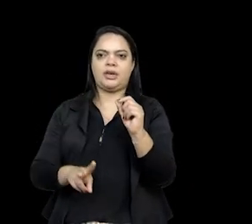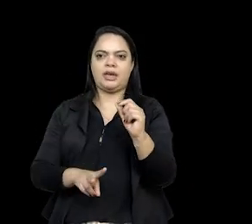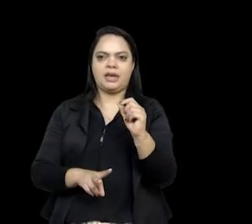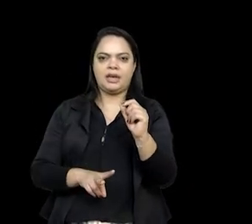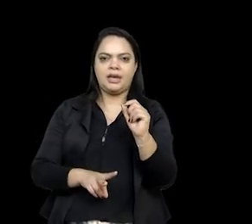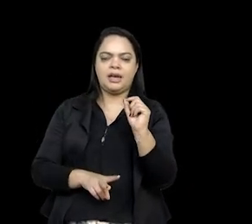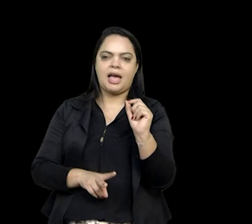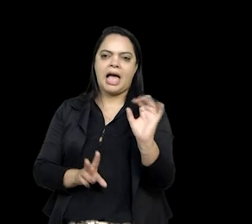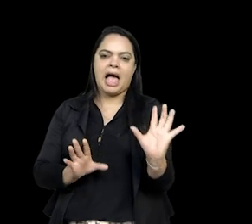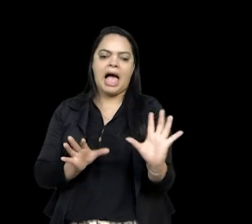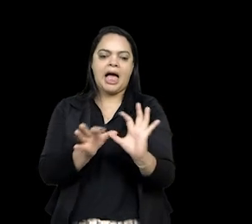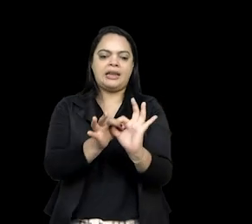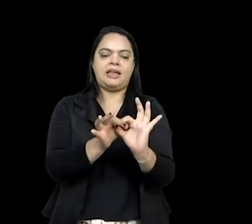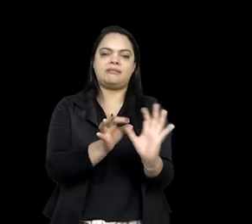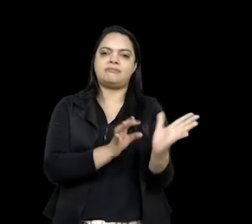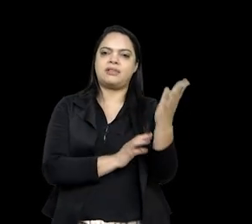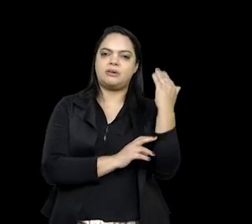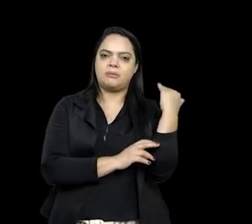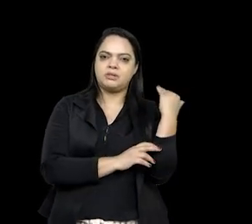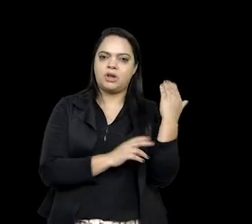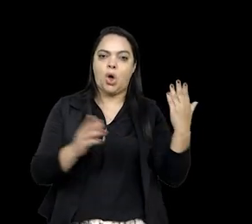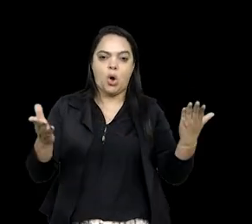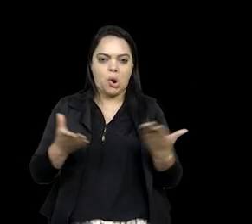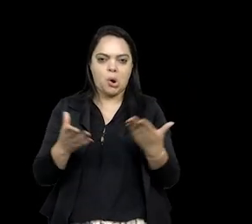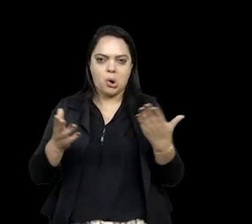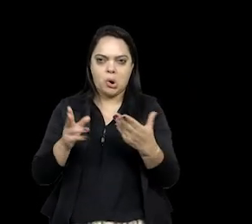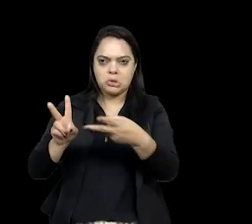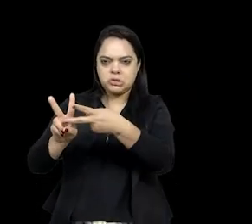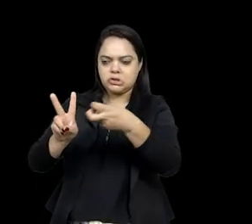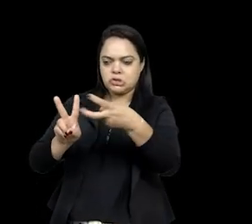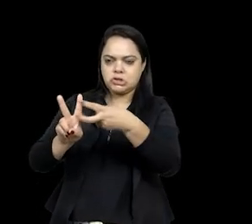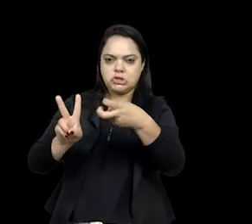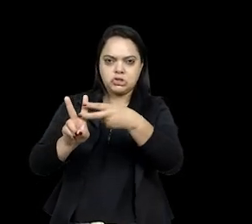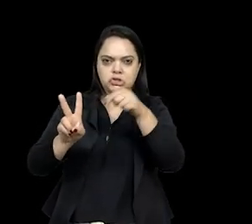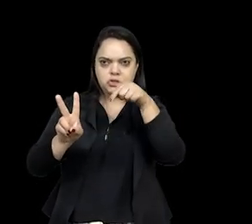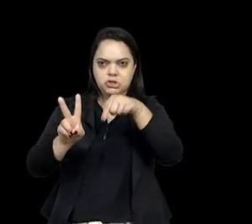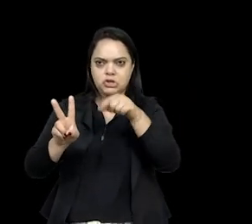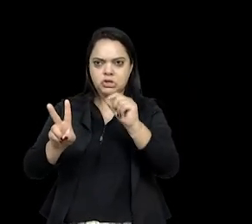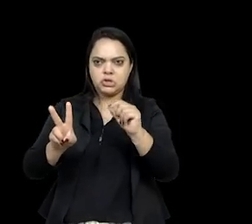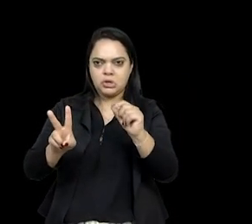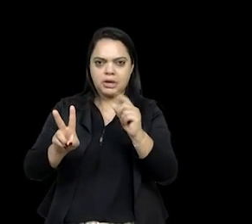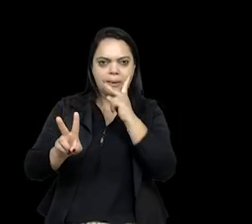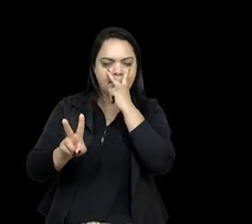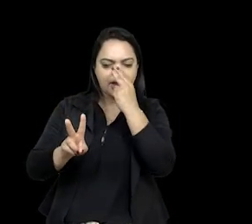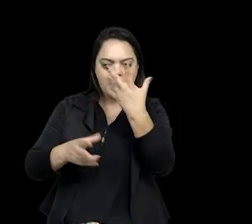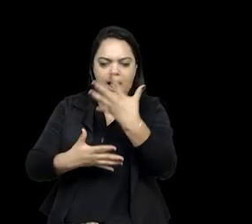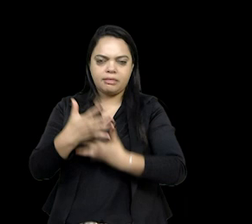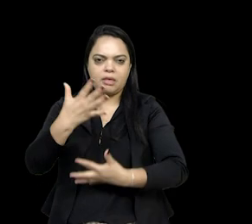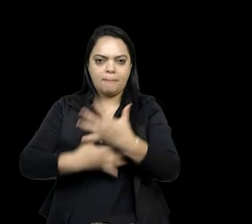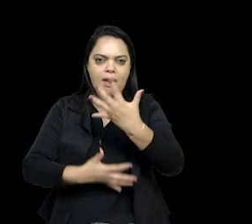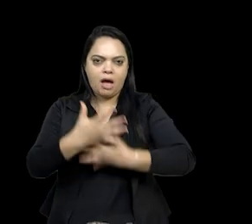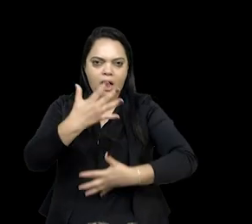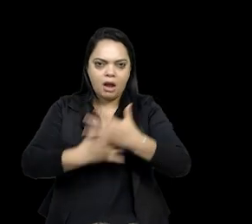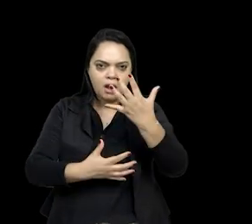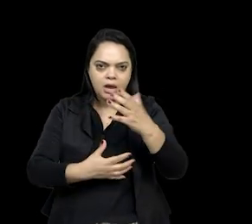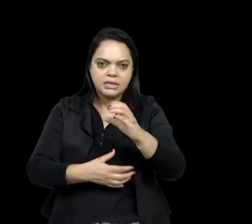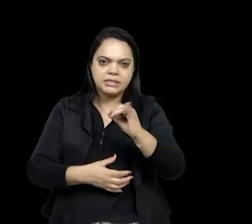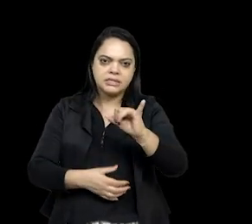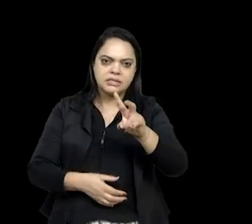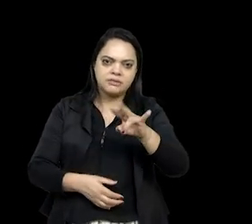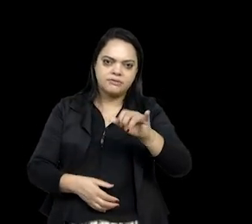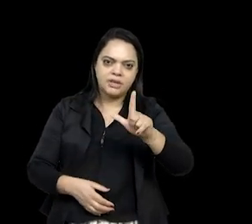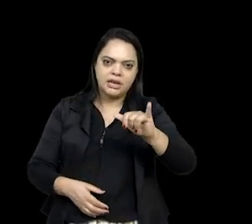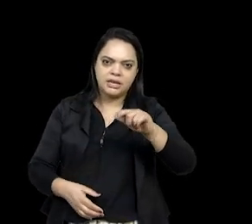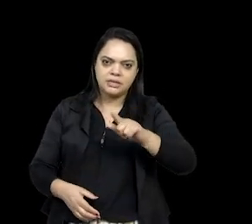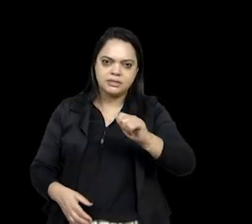sempre no passado. Enquanto o indígena contemporâneo é aquele indígena que é o empecilho para a civilização, né? O indígena que tem que ser